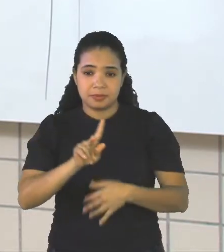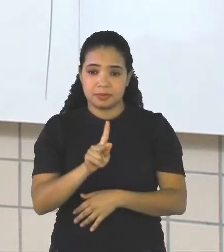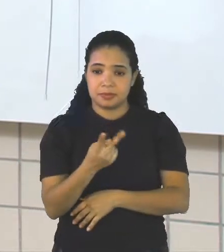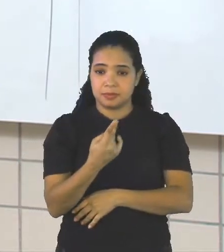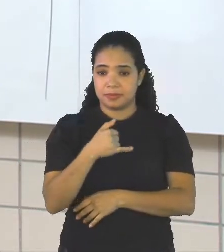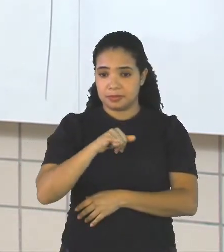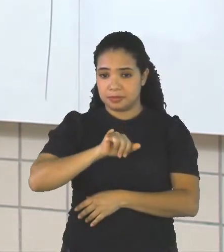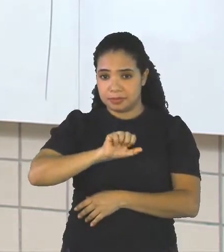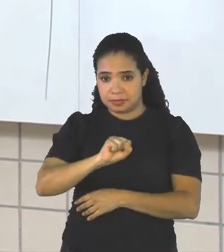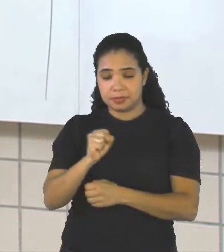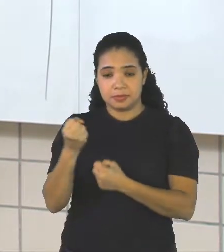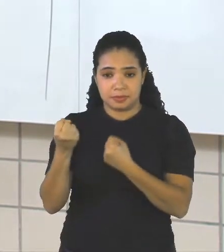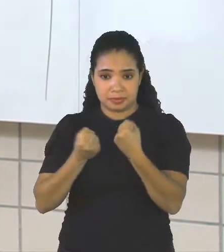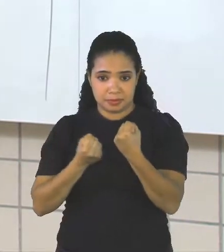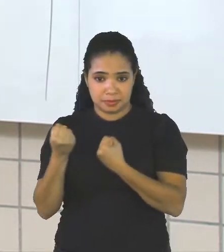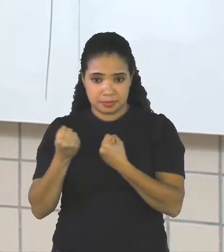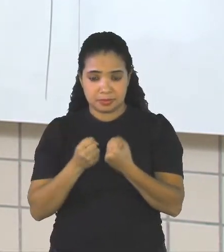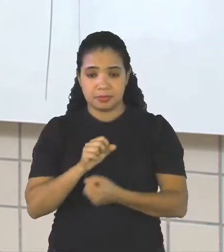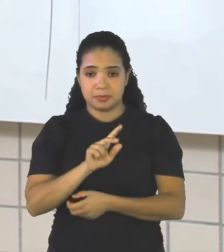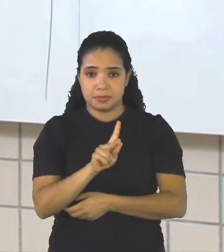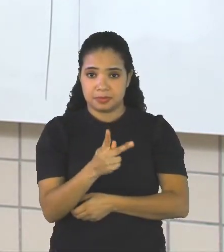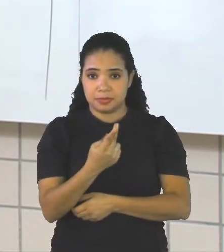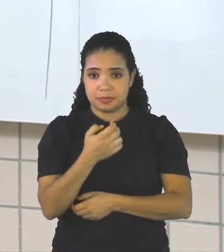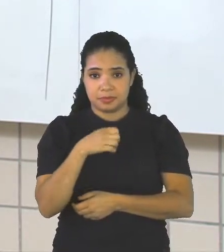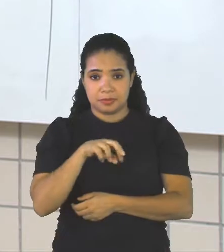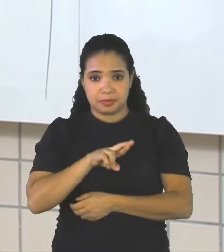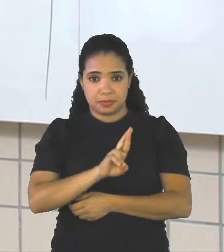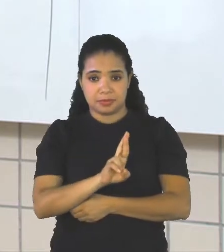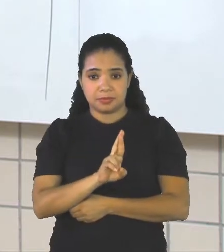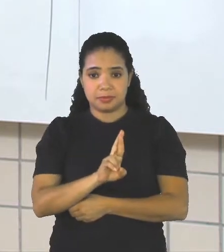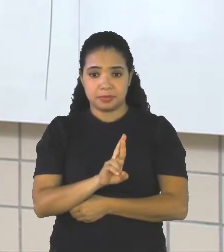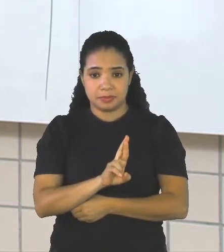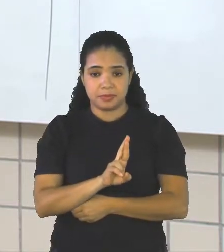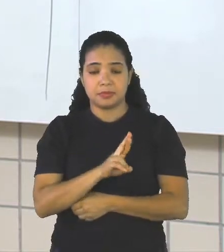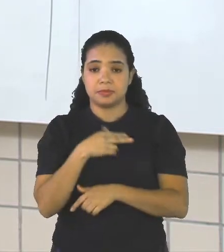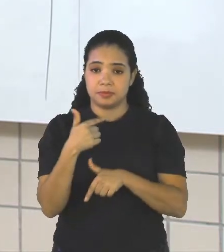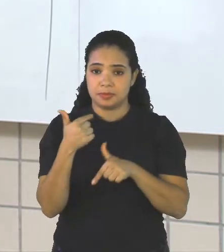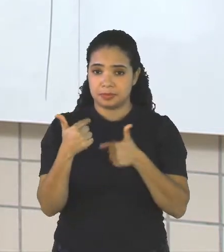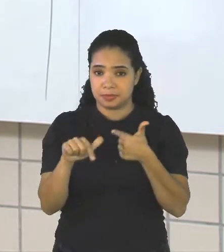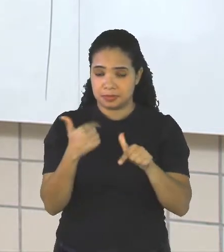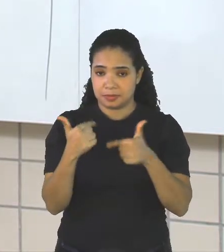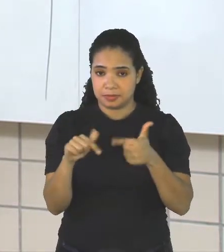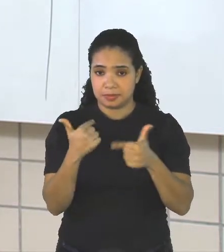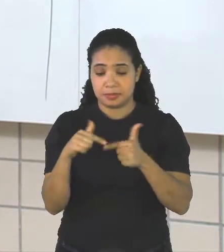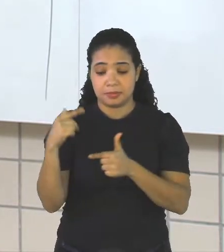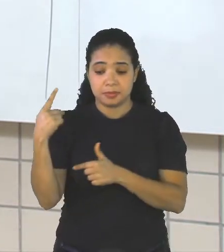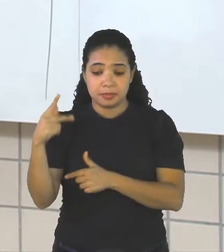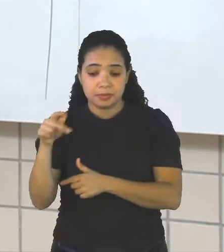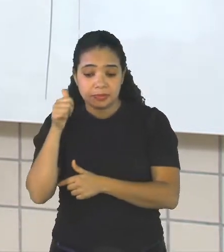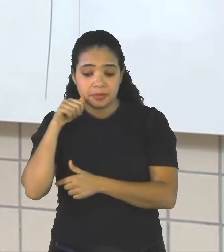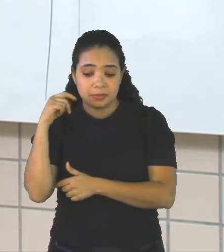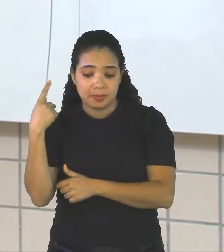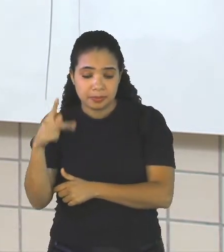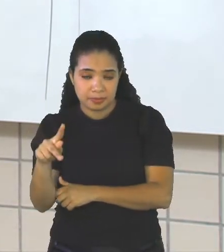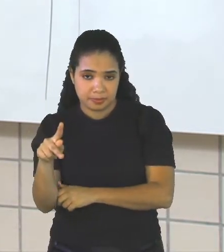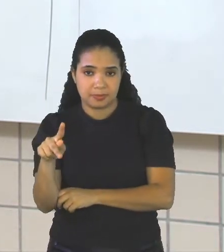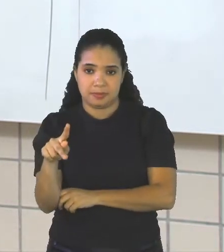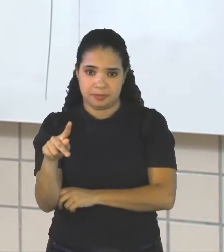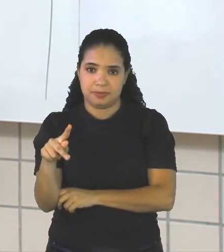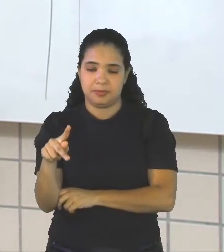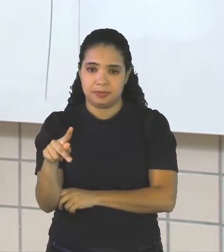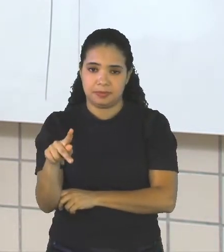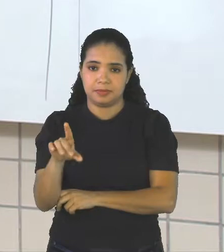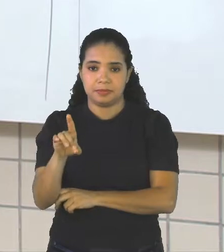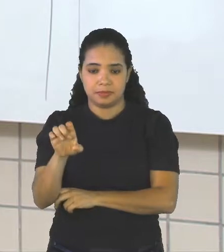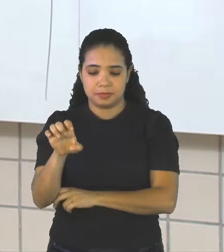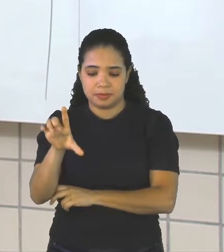Her Job O trabalho Então é a